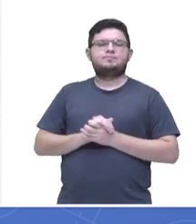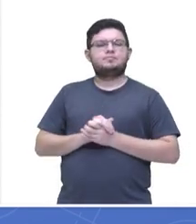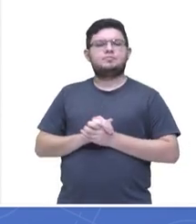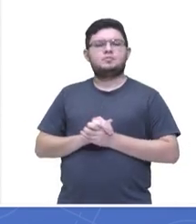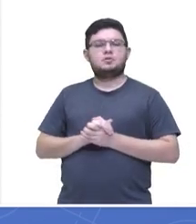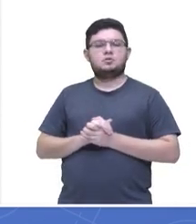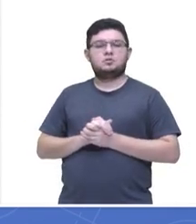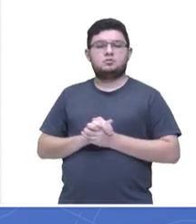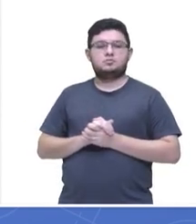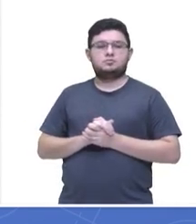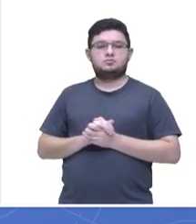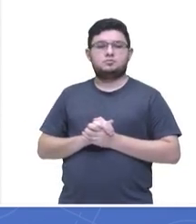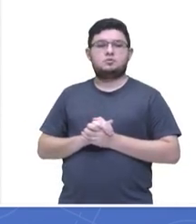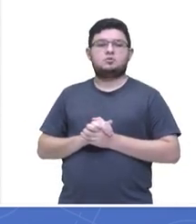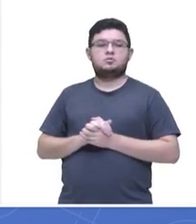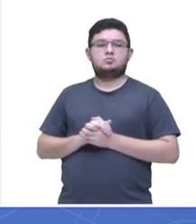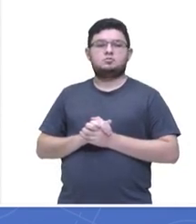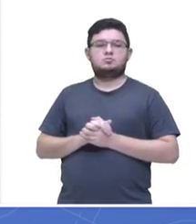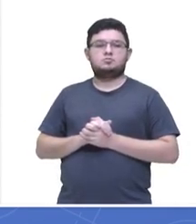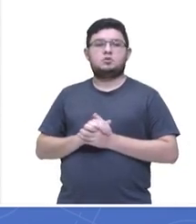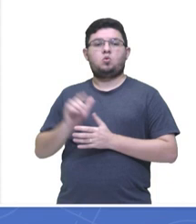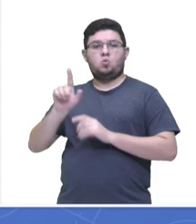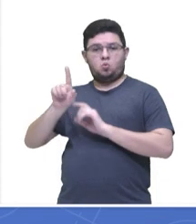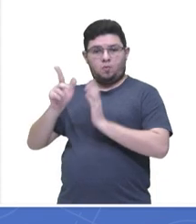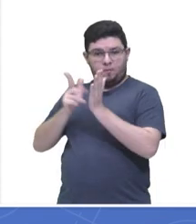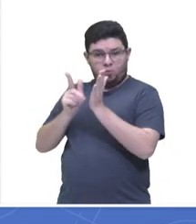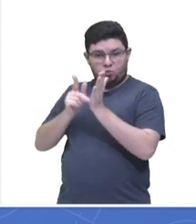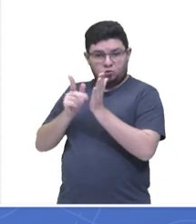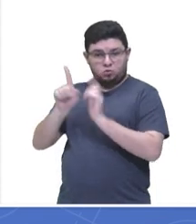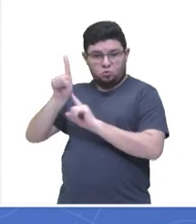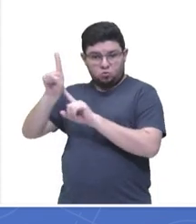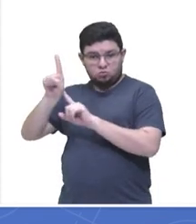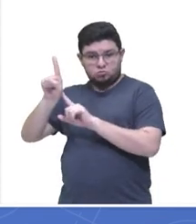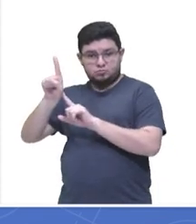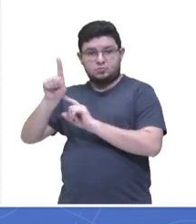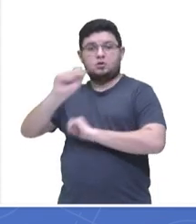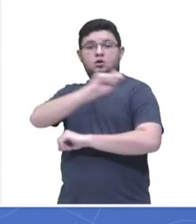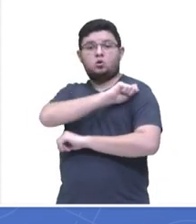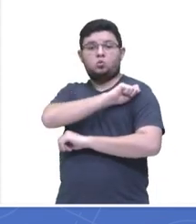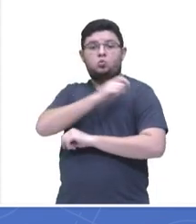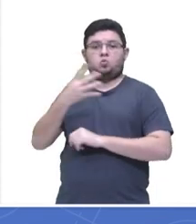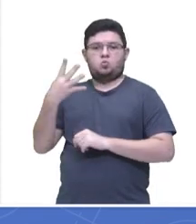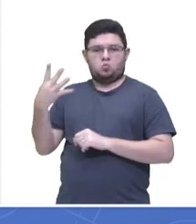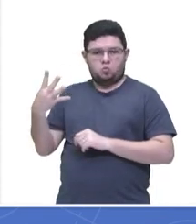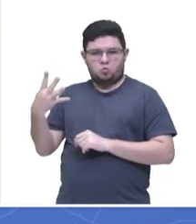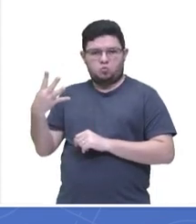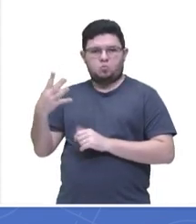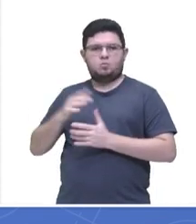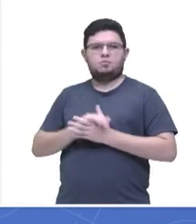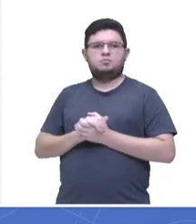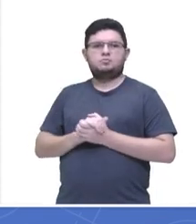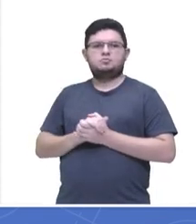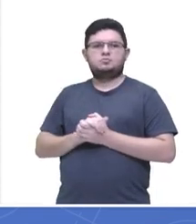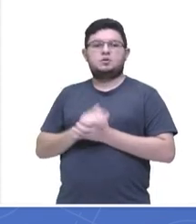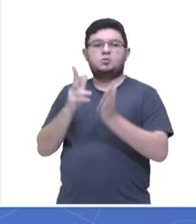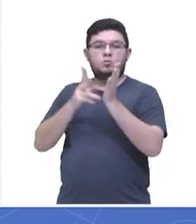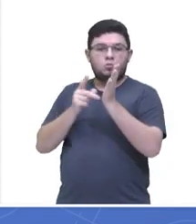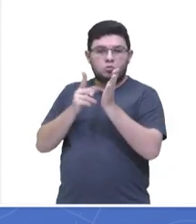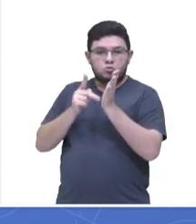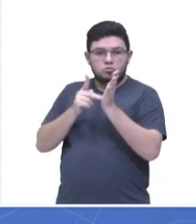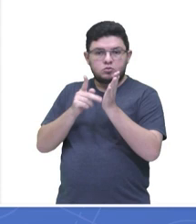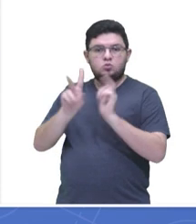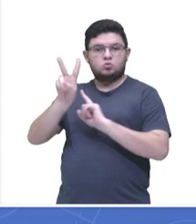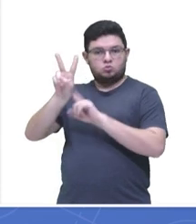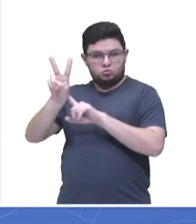nós tivemos quatro alunos que tiraram nota 1, quatro alunos com nota 2 e assim sucessivamente. A